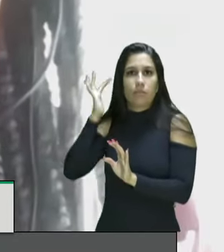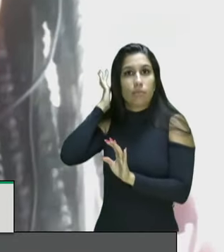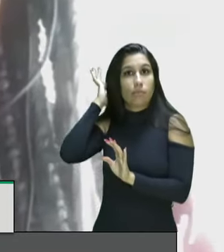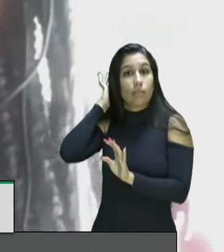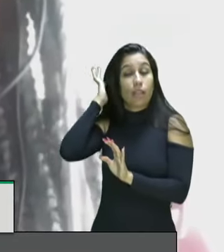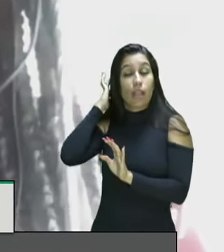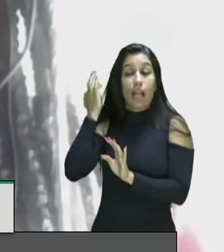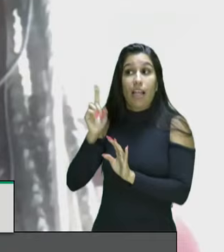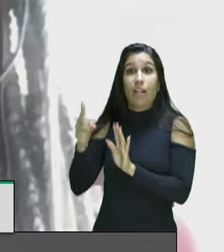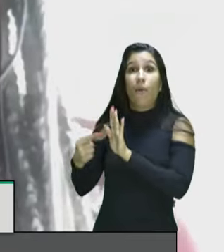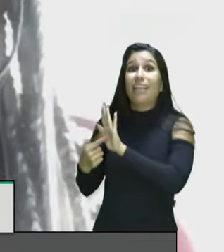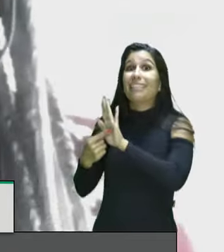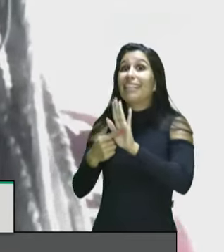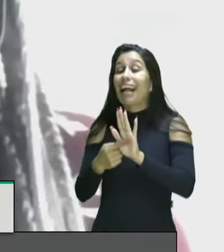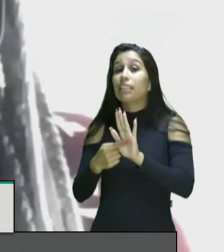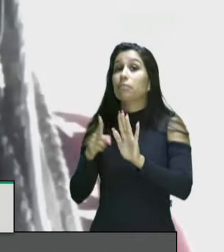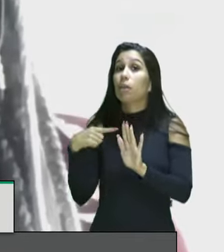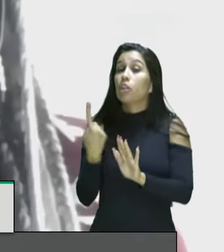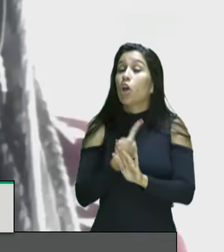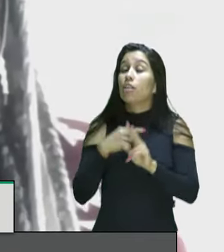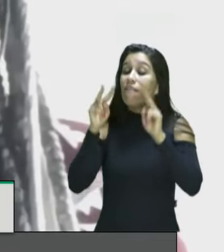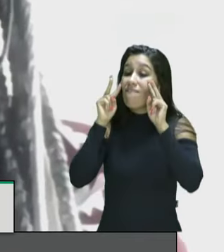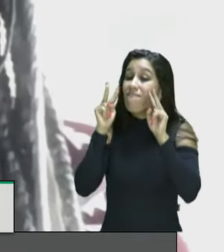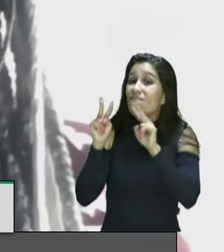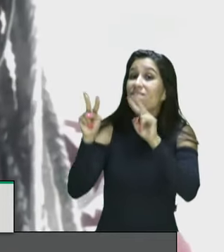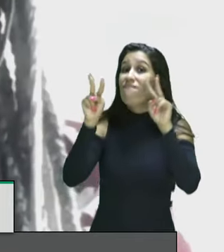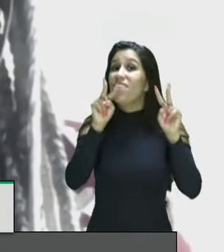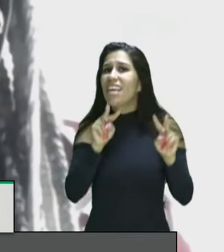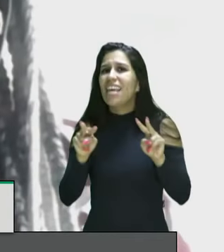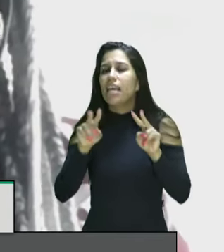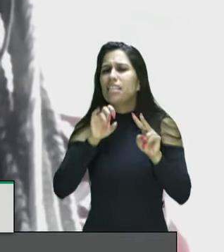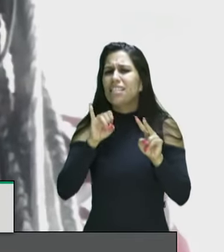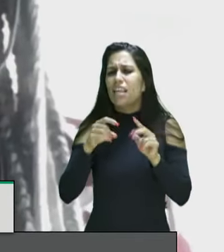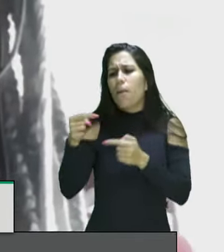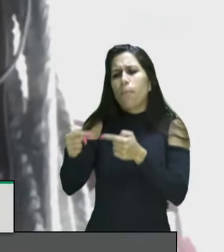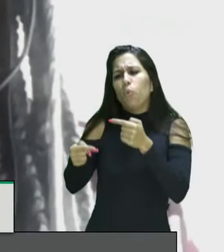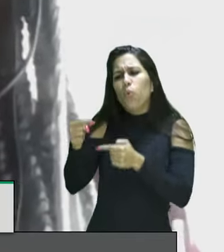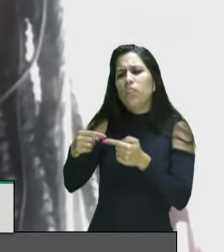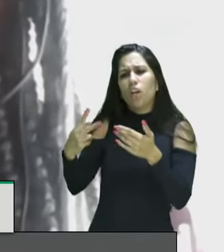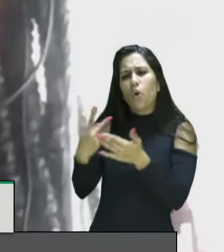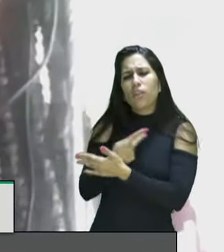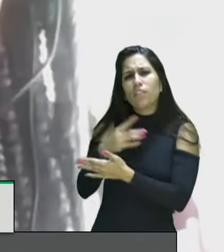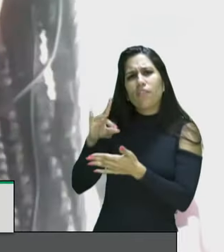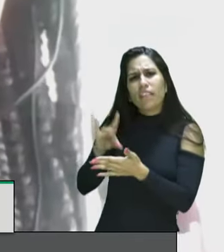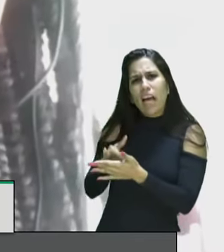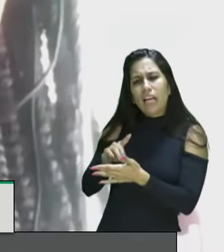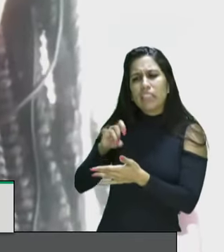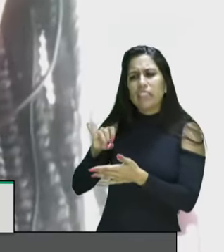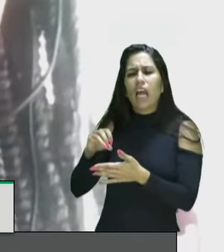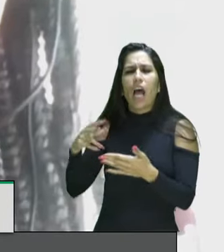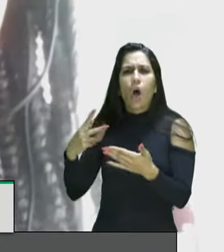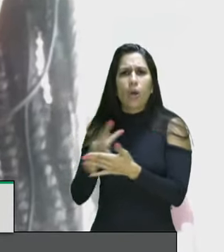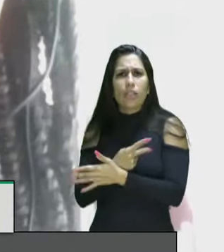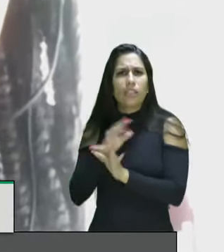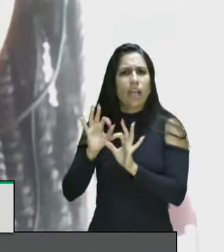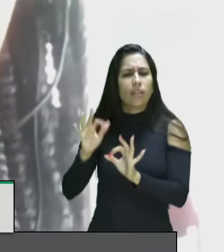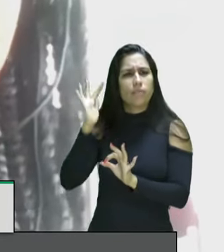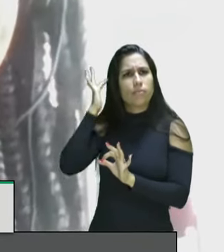realidade nos faz ver se as políticas que estão sendo desenvolvidas de fato estão cumprindo o